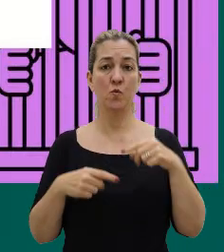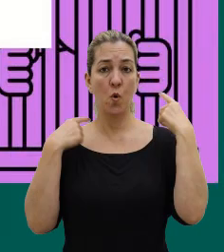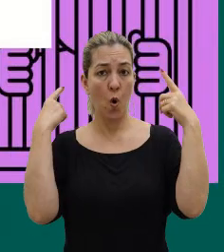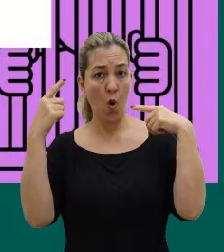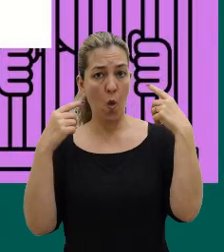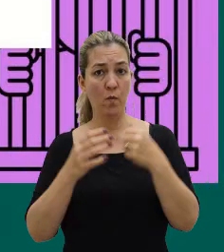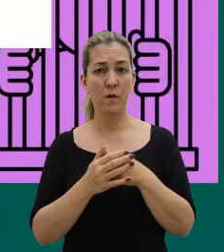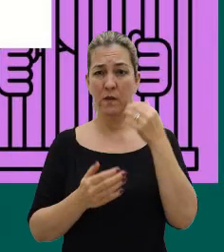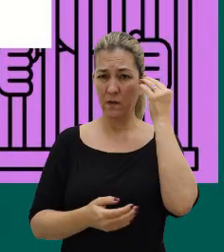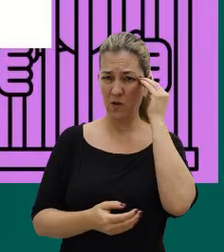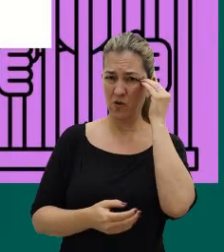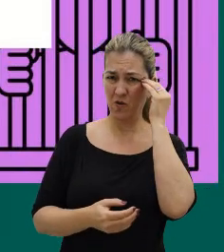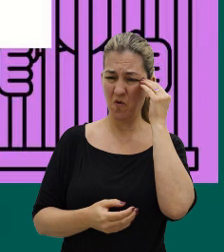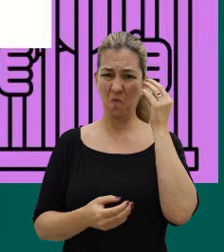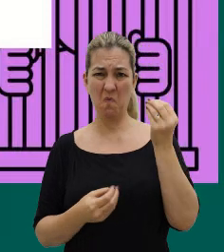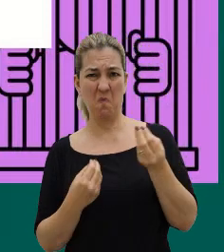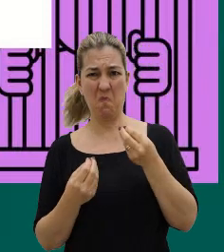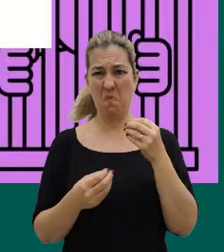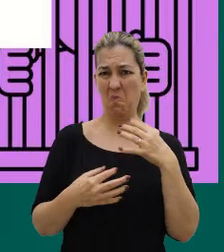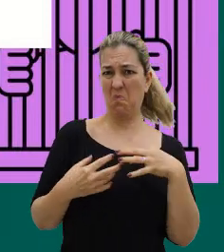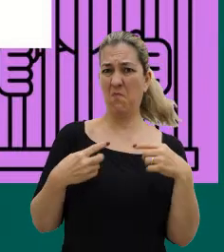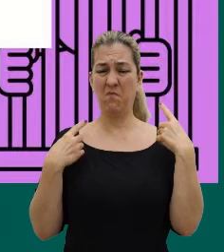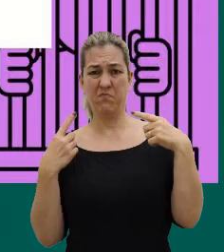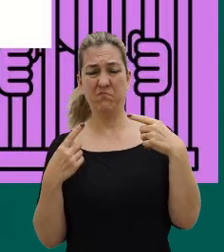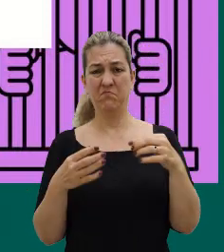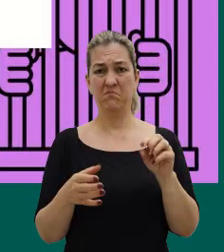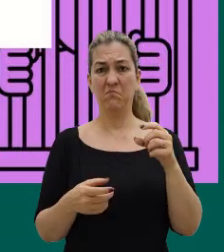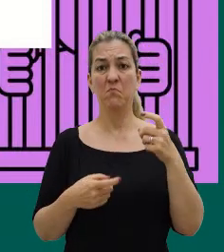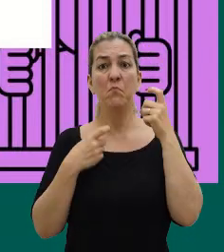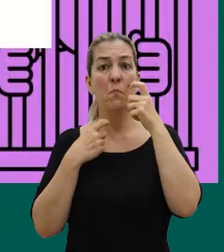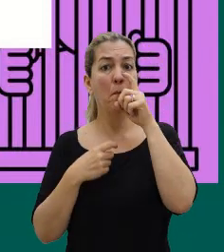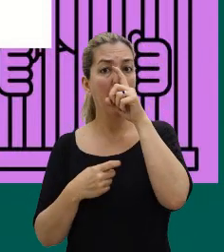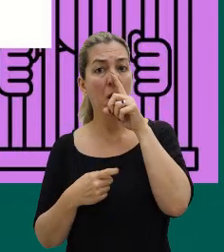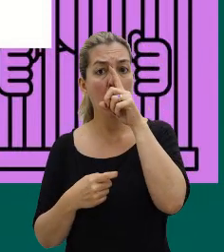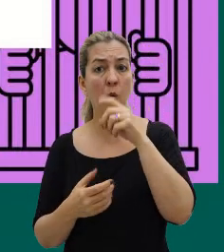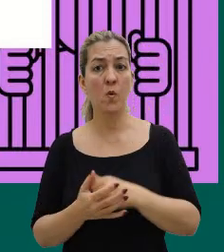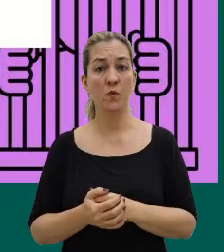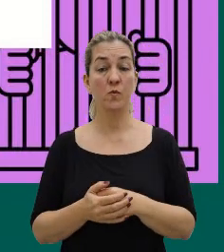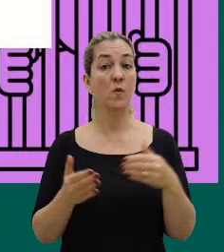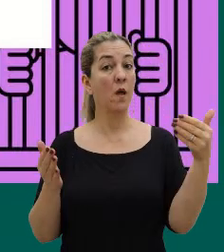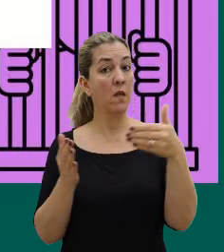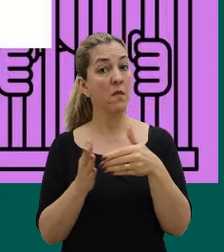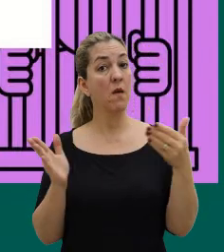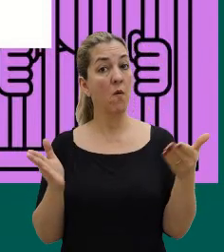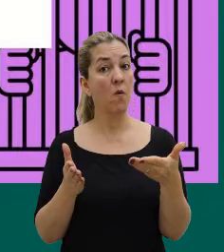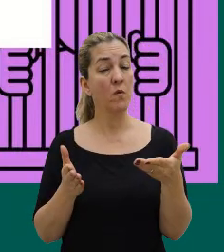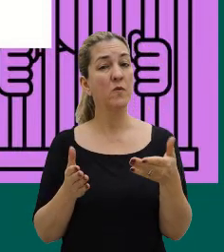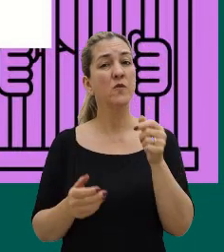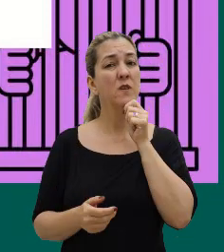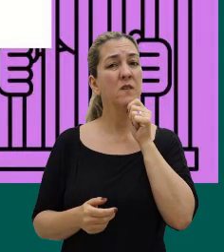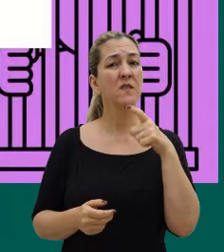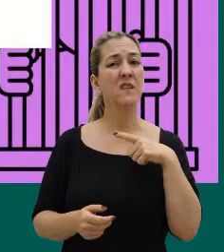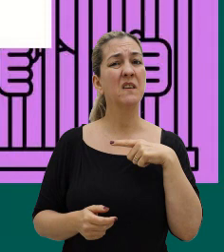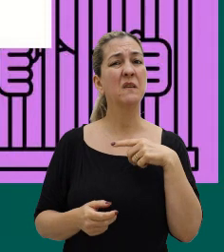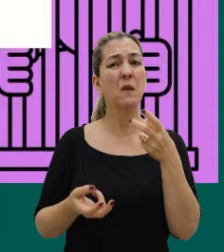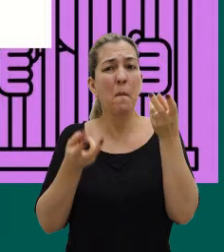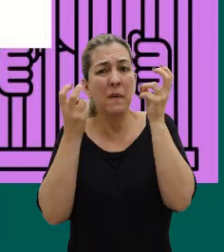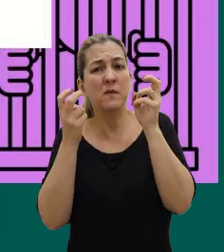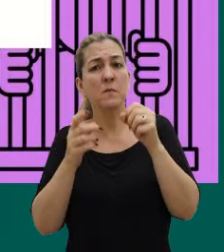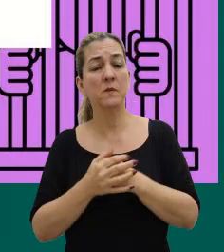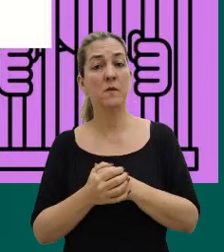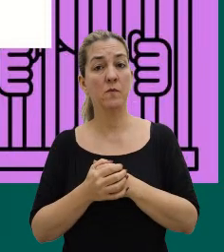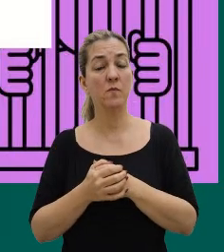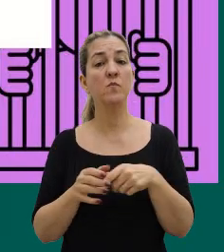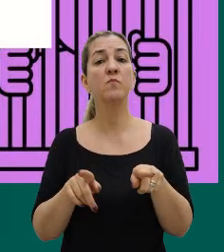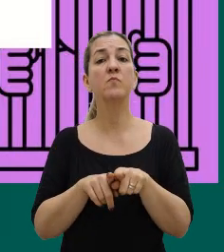ele era entendido como desajustado, perturbado, perigoso. Eu acho que até hoje ainda se tem um pouco dessa noção, assim, dessa